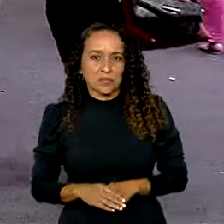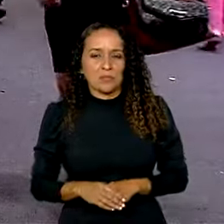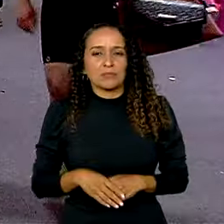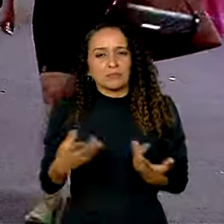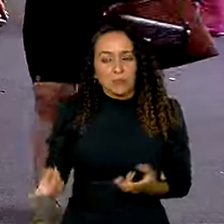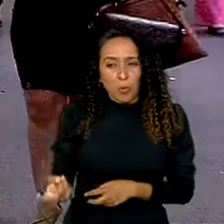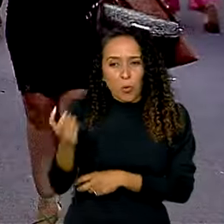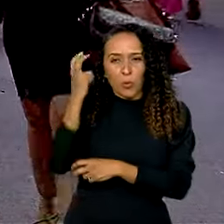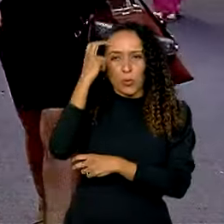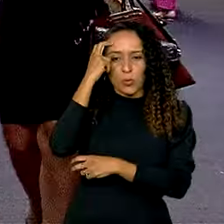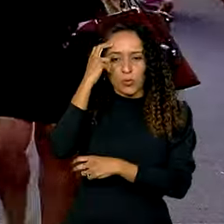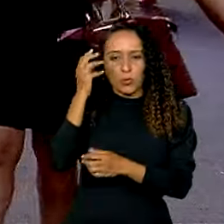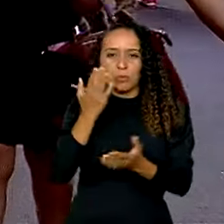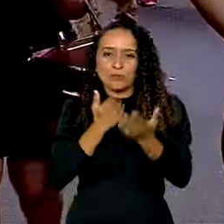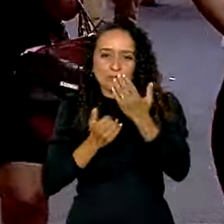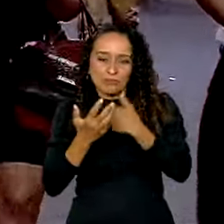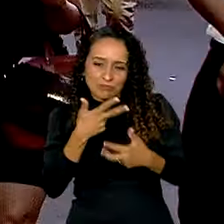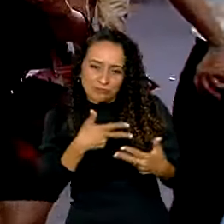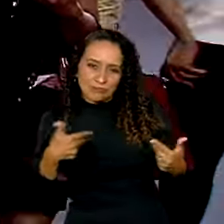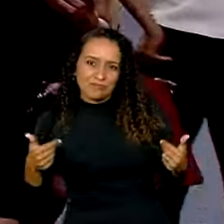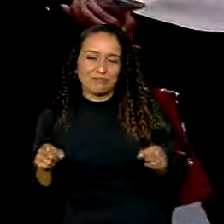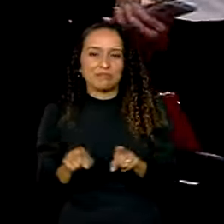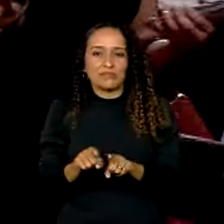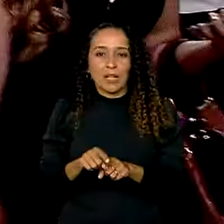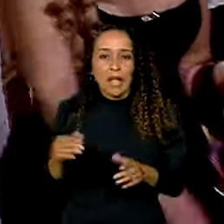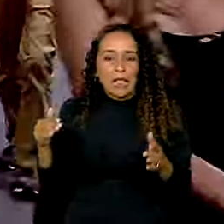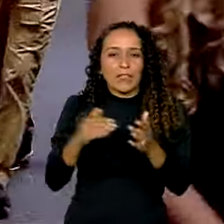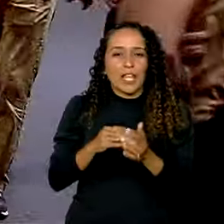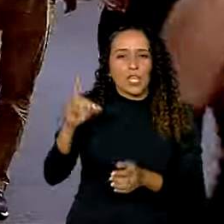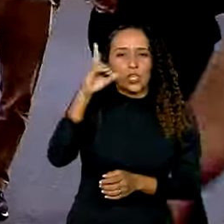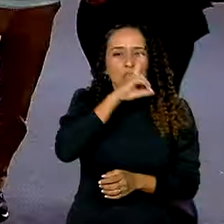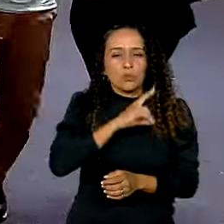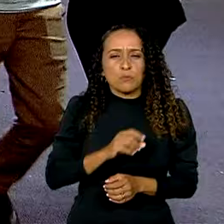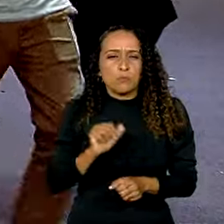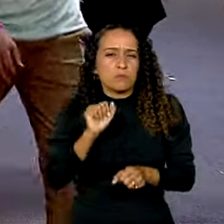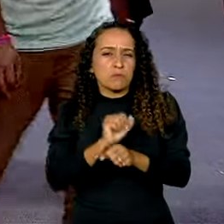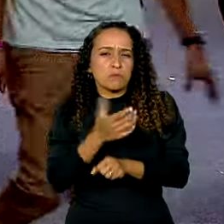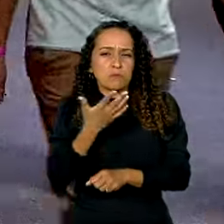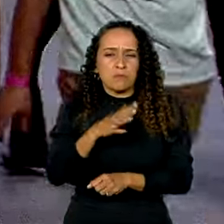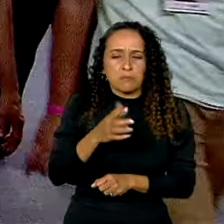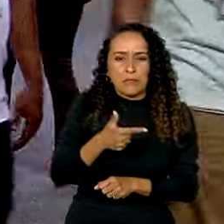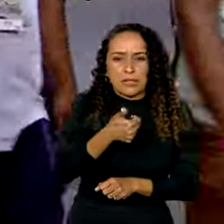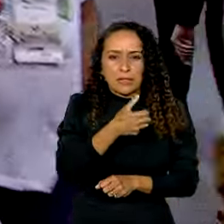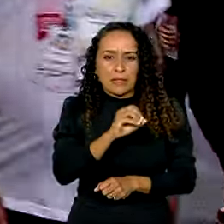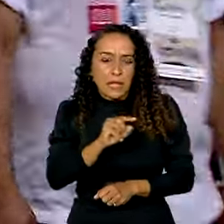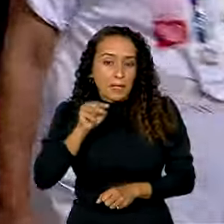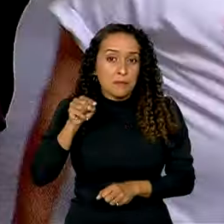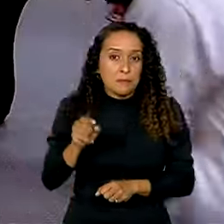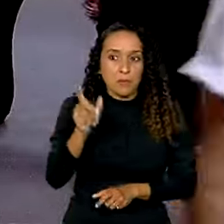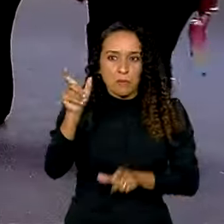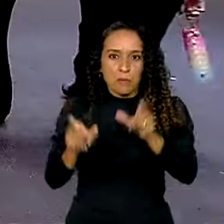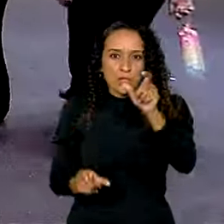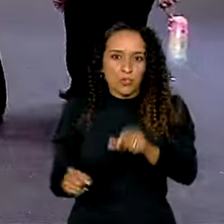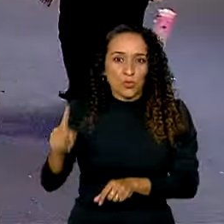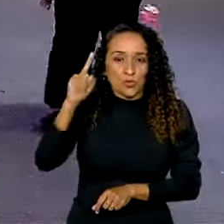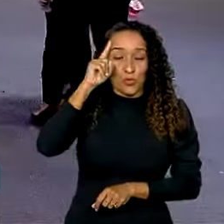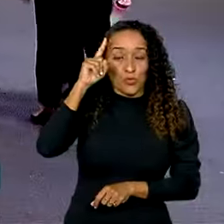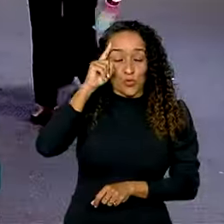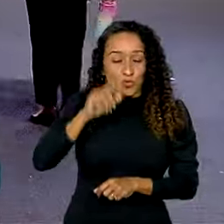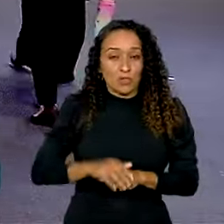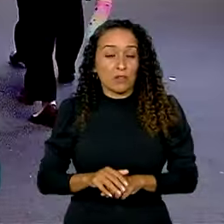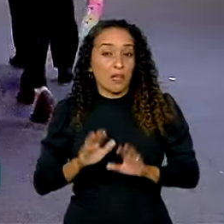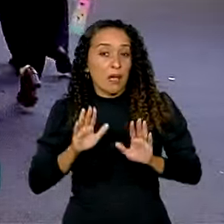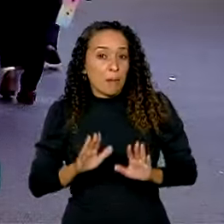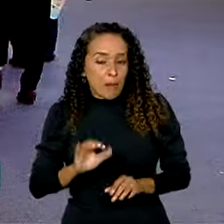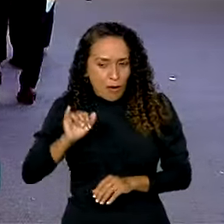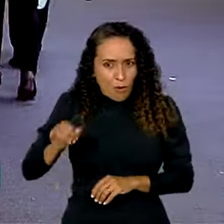meio da cultura e da gastronomia. Até domingo, são esperadas pelo menos 10 mil pessoas por dia. Mais